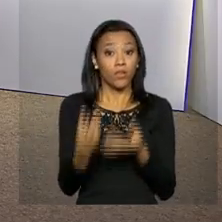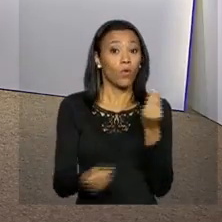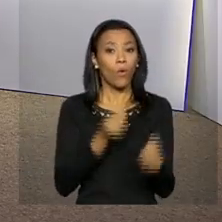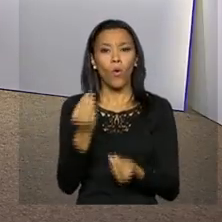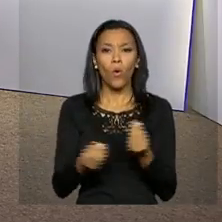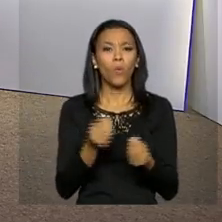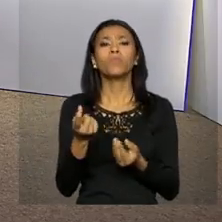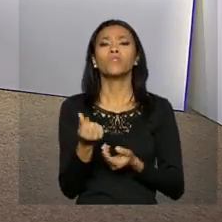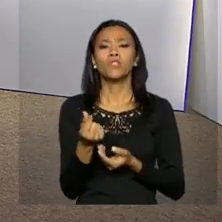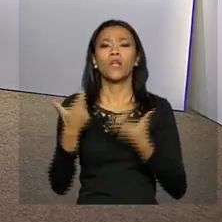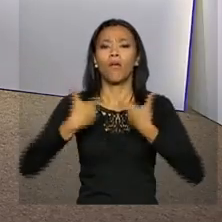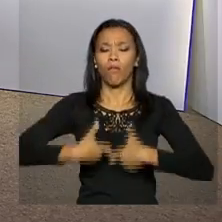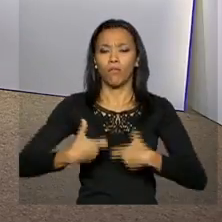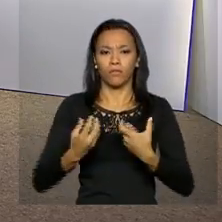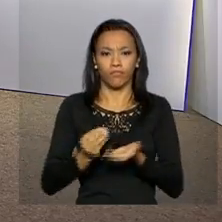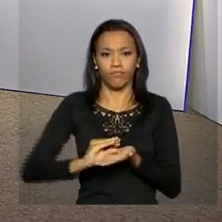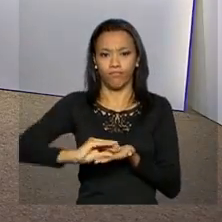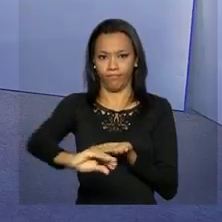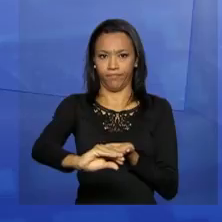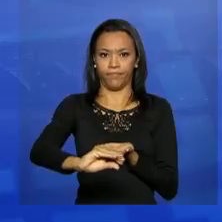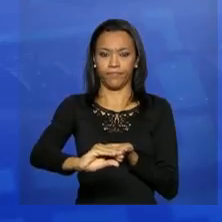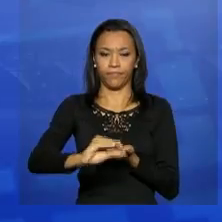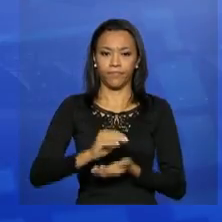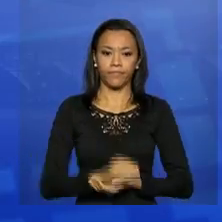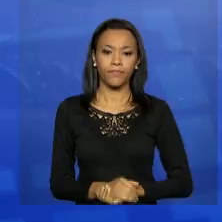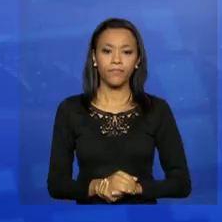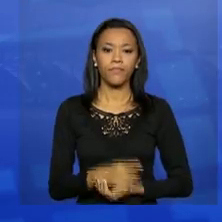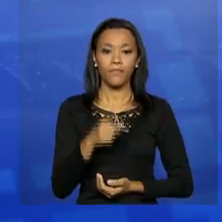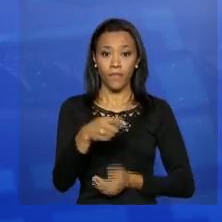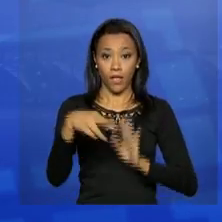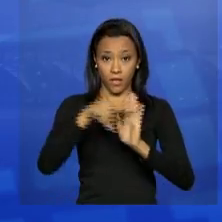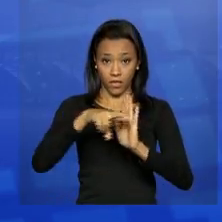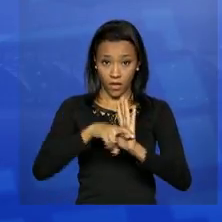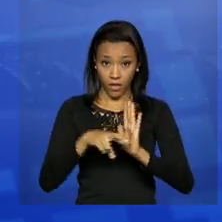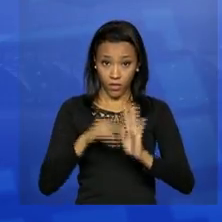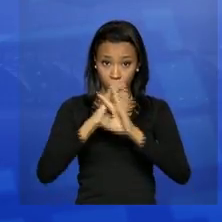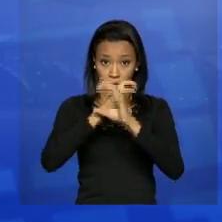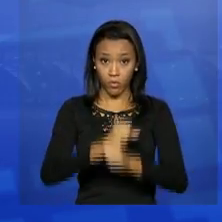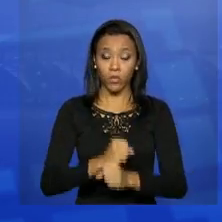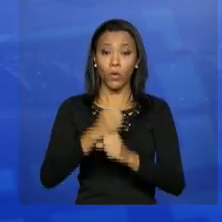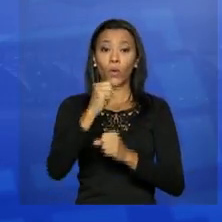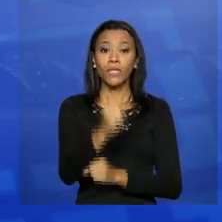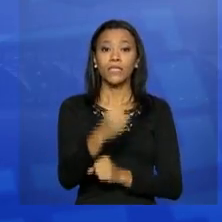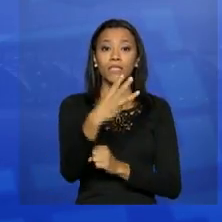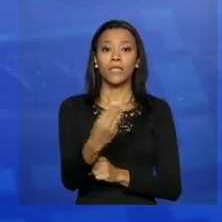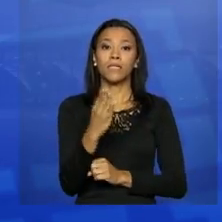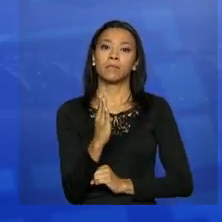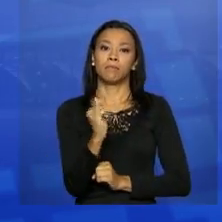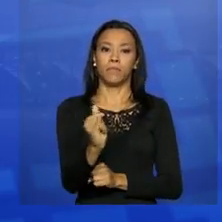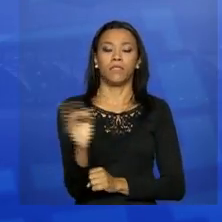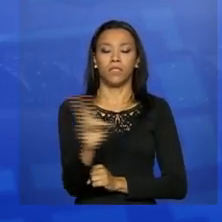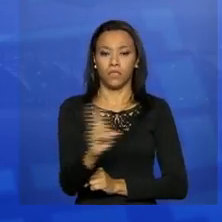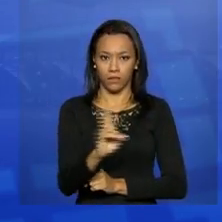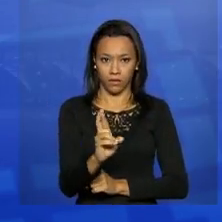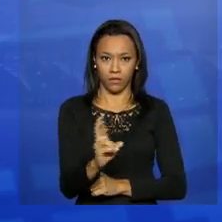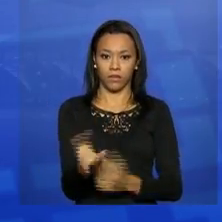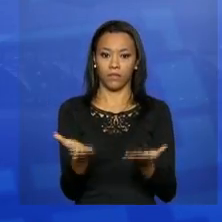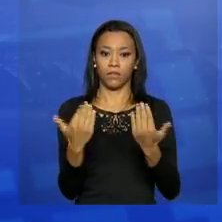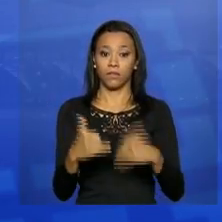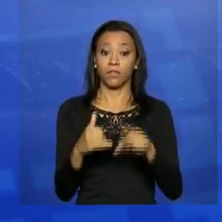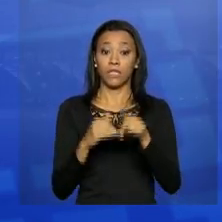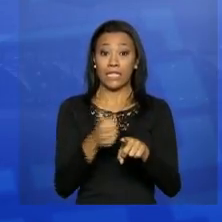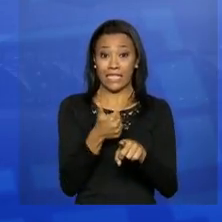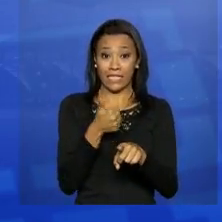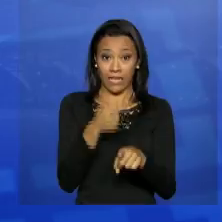de onde vão vir esses recursos. As medidas somam R 83 bilhões. São R